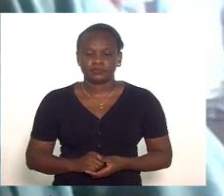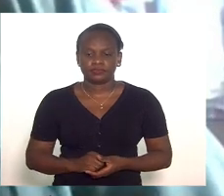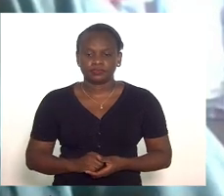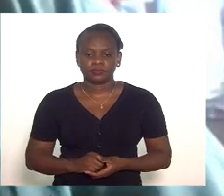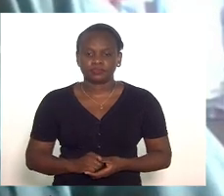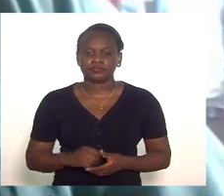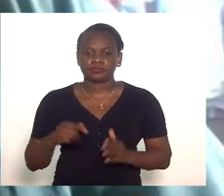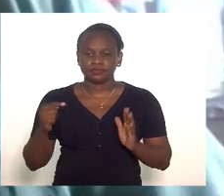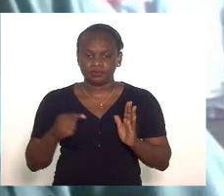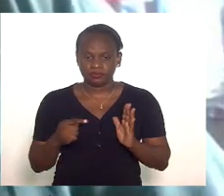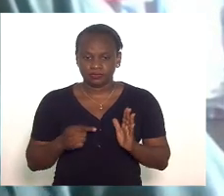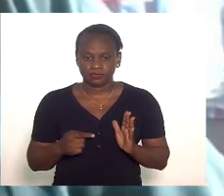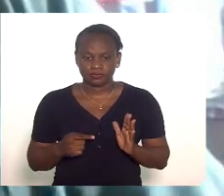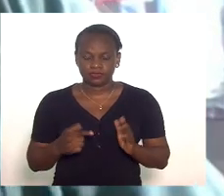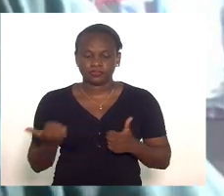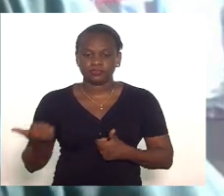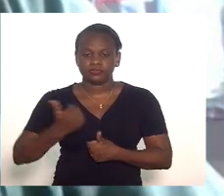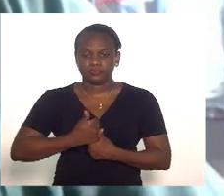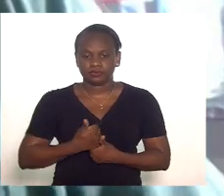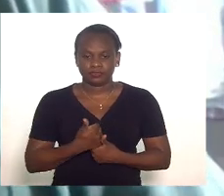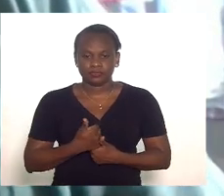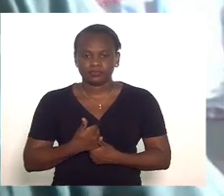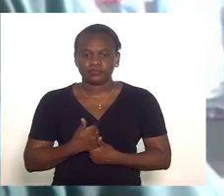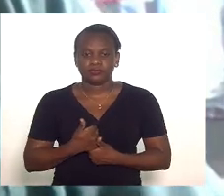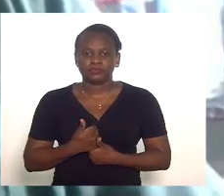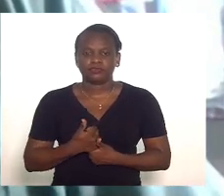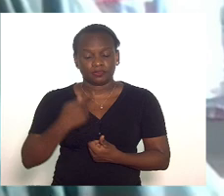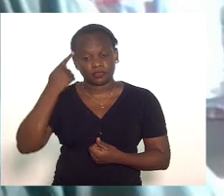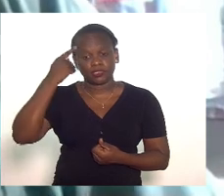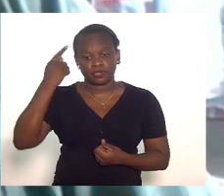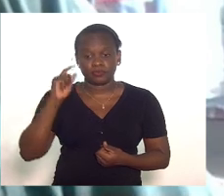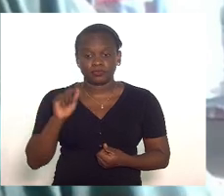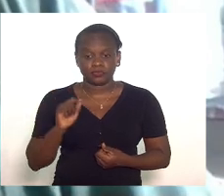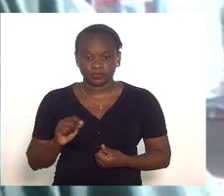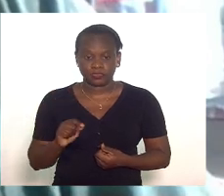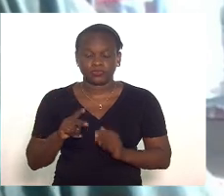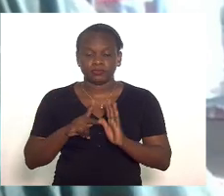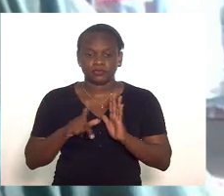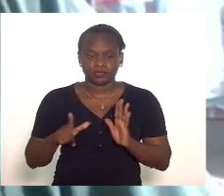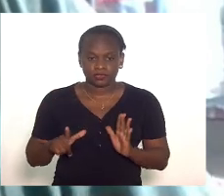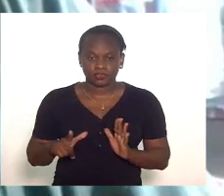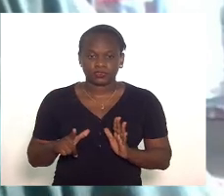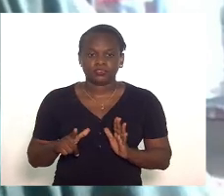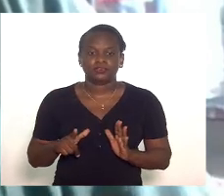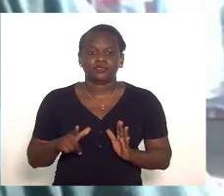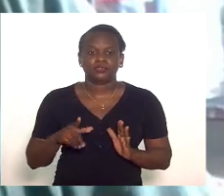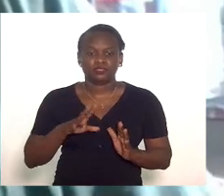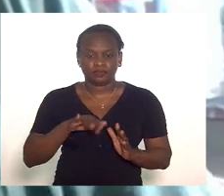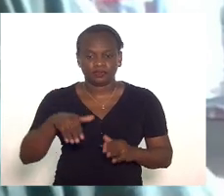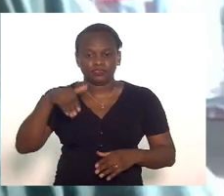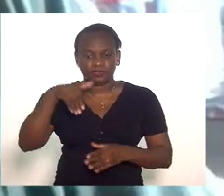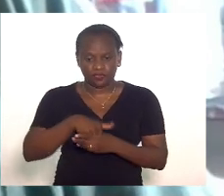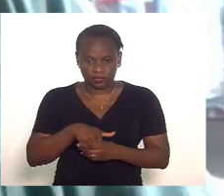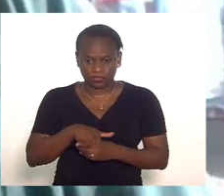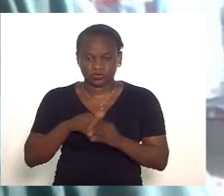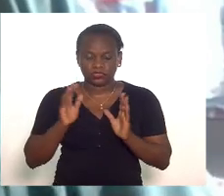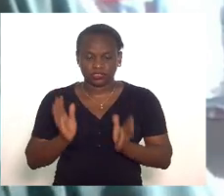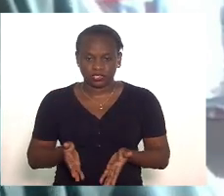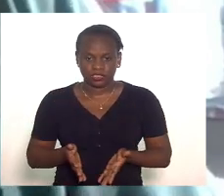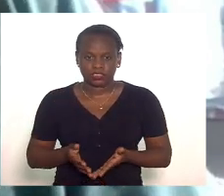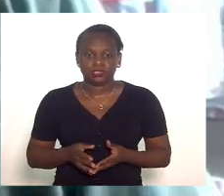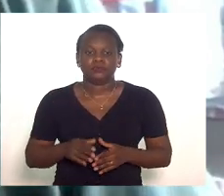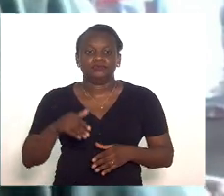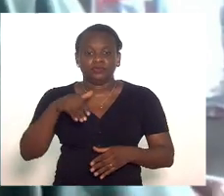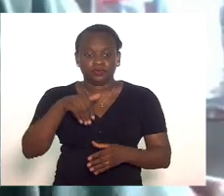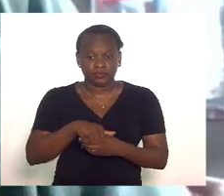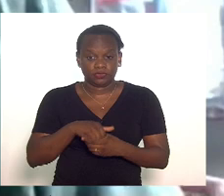esse substitutivo lembrando o projeto foi a voto e no